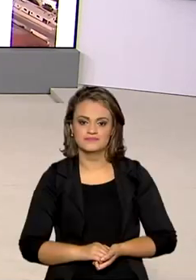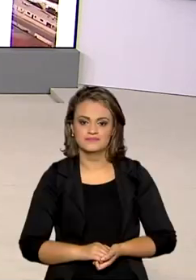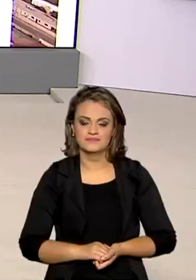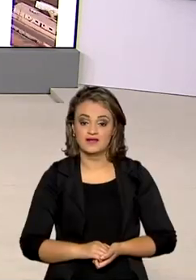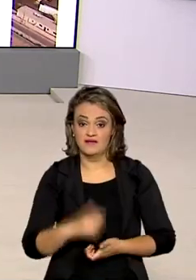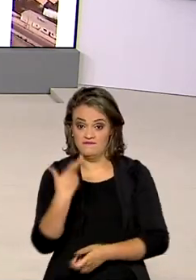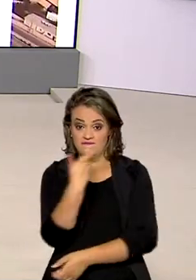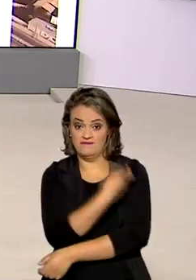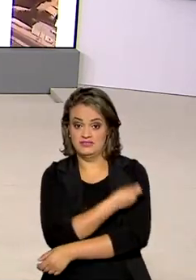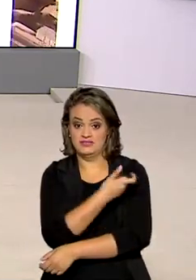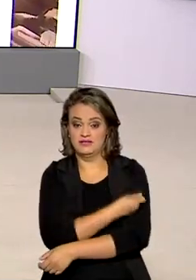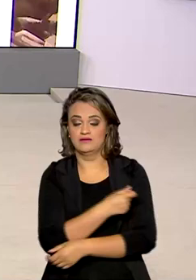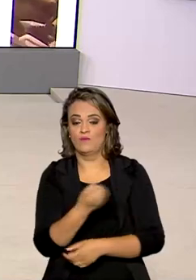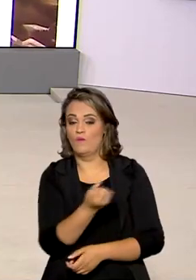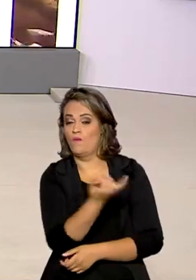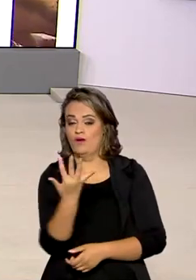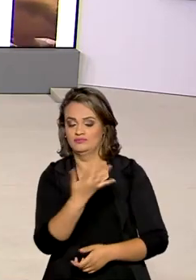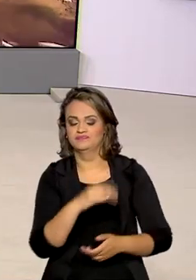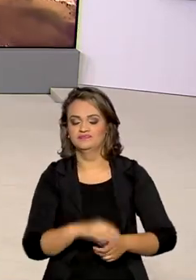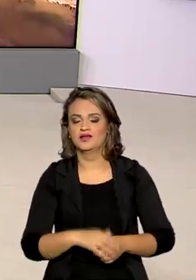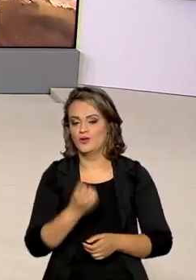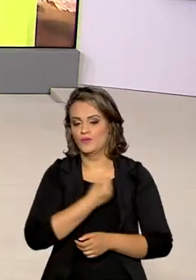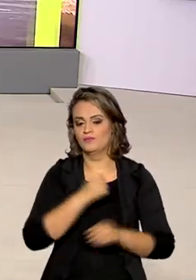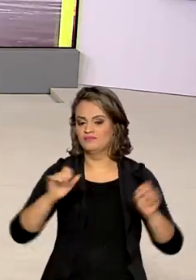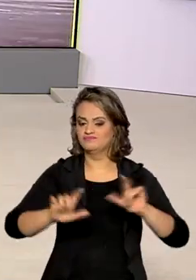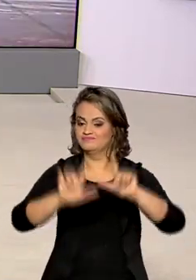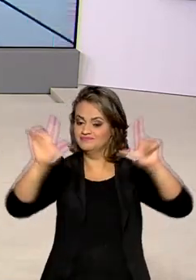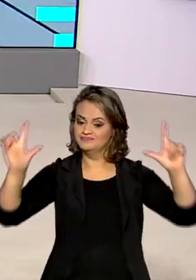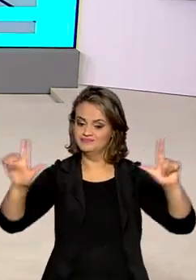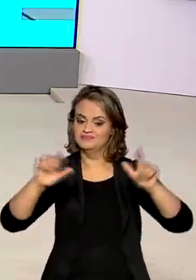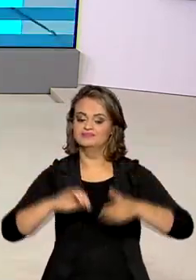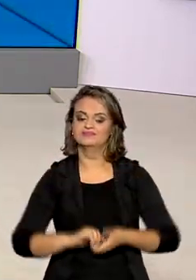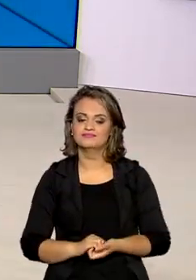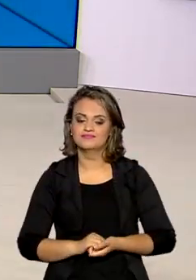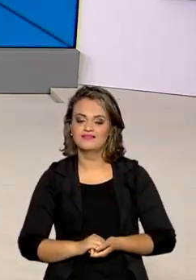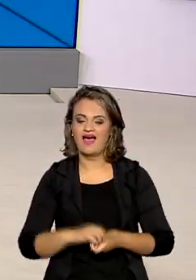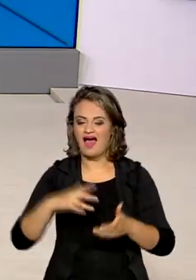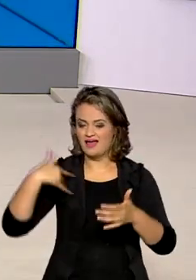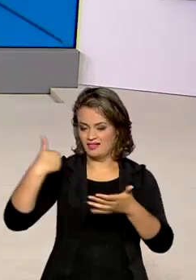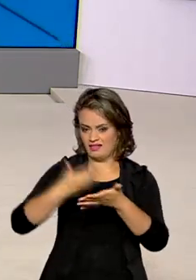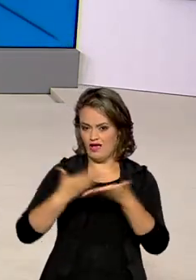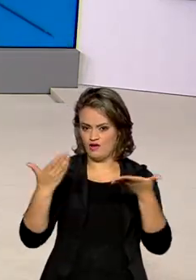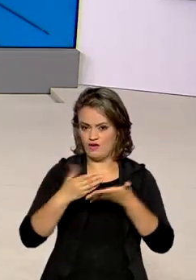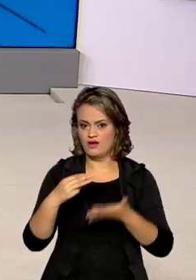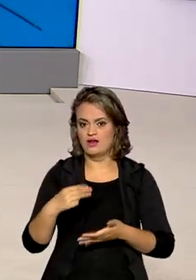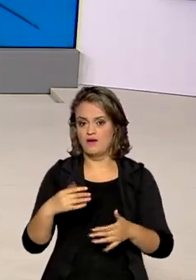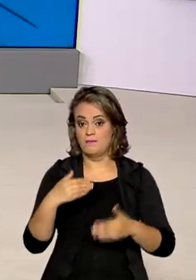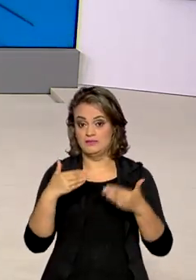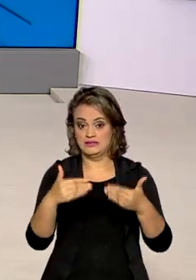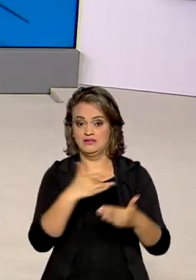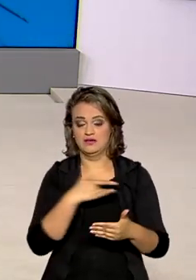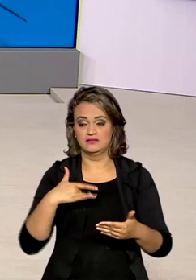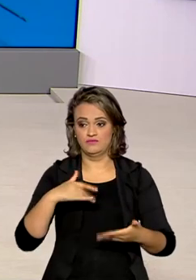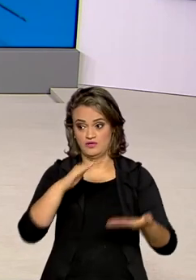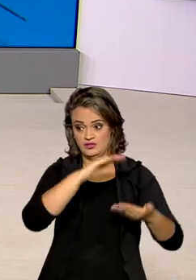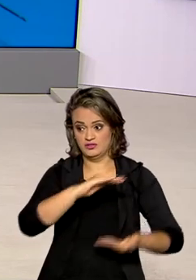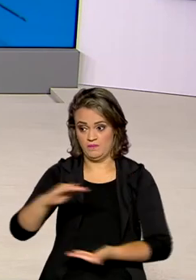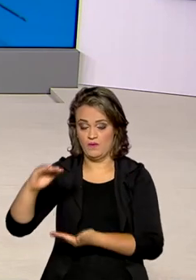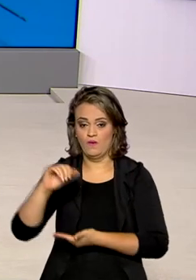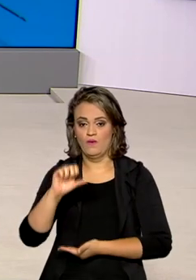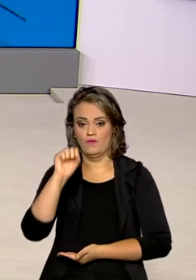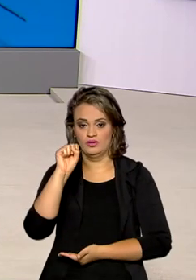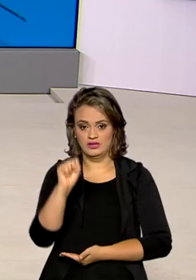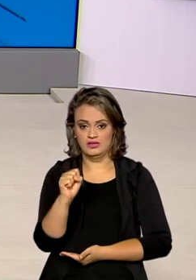Vacinação agora. Vamos conferir os números aqui no telão? Olha, até agora o Ministério da Saúde já distribuiu mais de